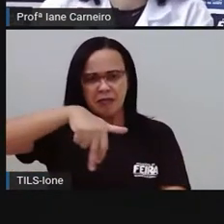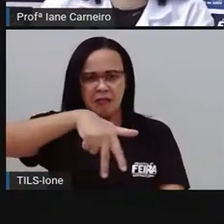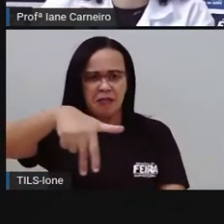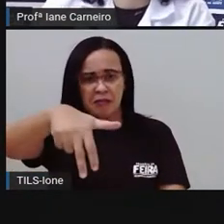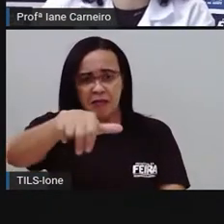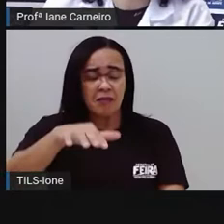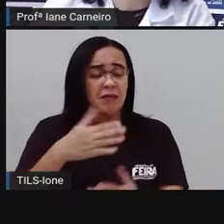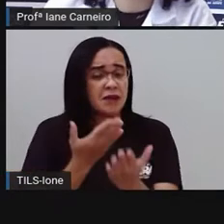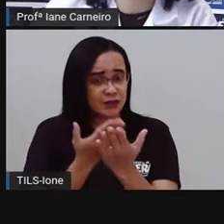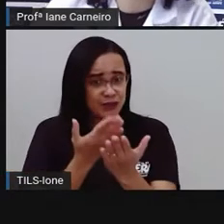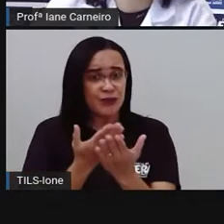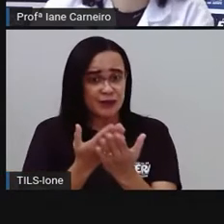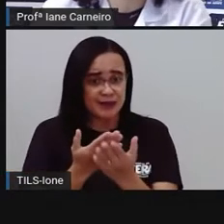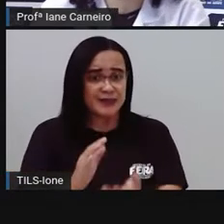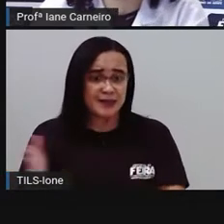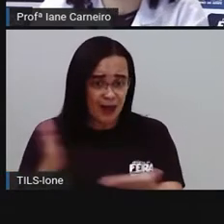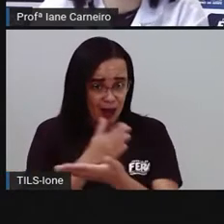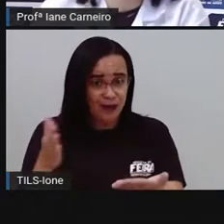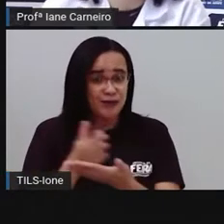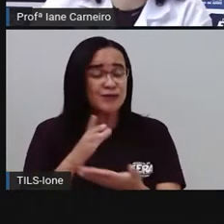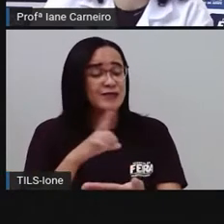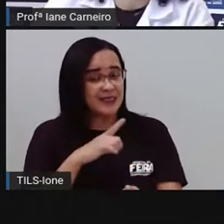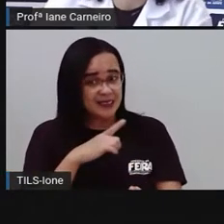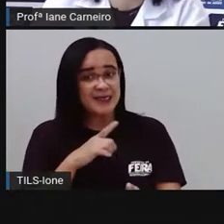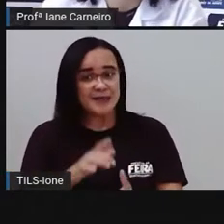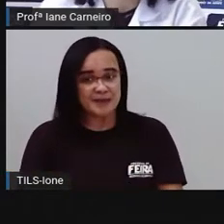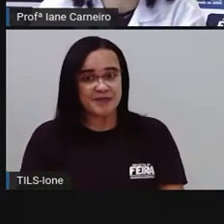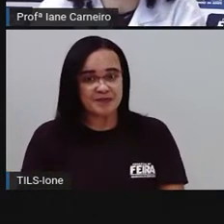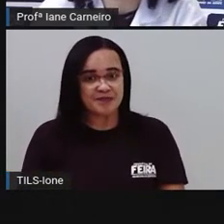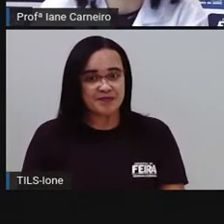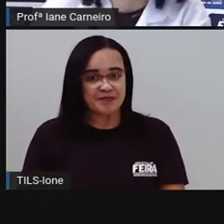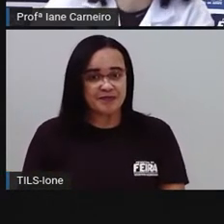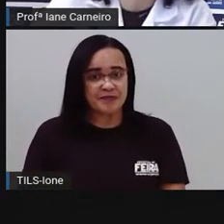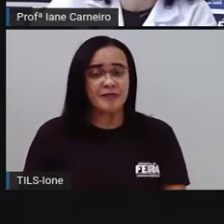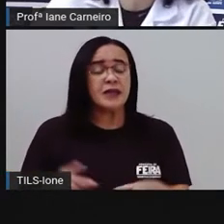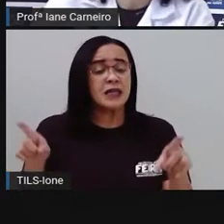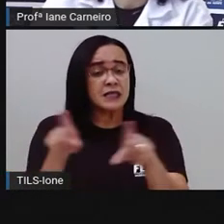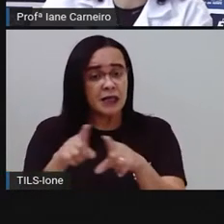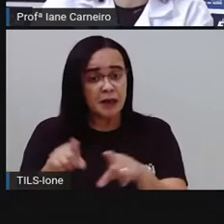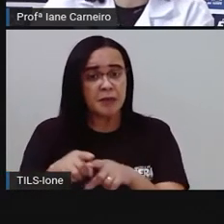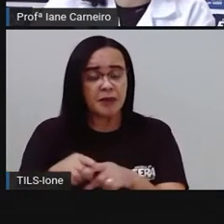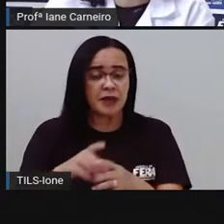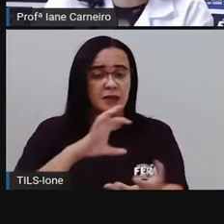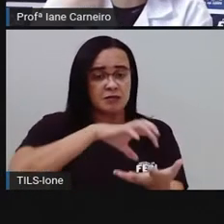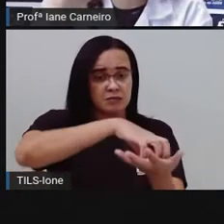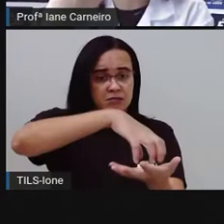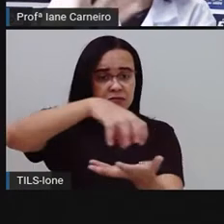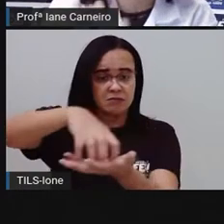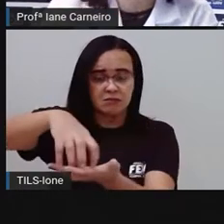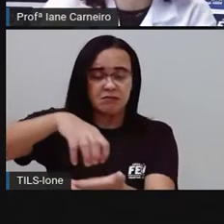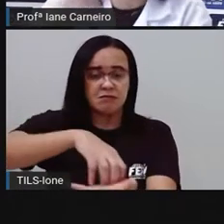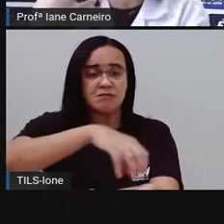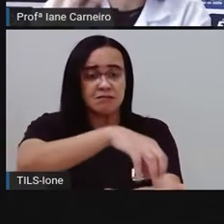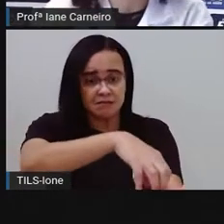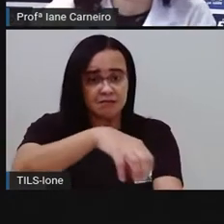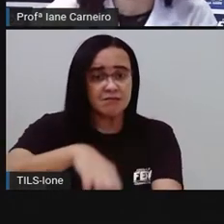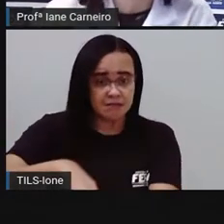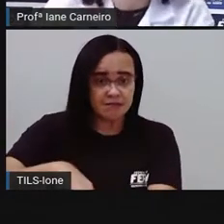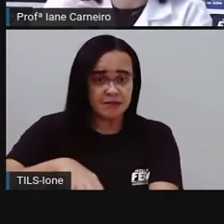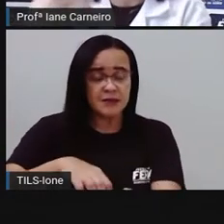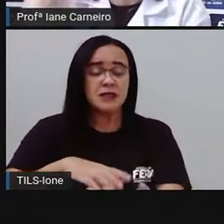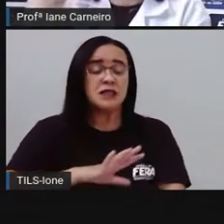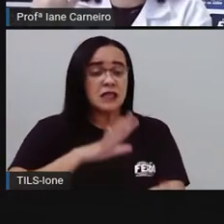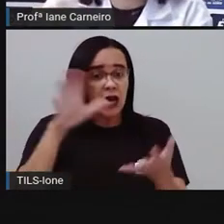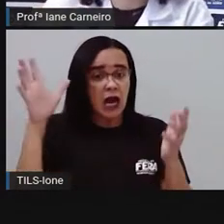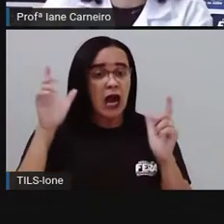Então, tem bairros também que tem parques, como nós já falamos, praças públicas, né? Que servem como um ambiente de lazer